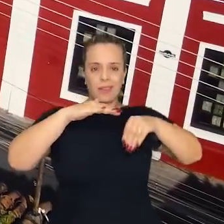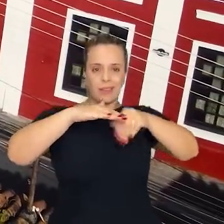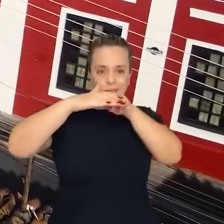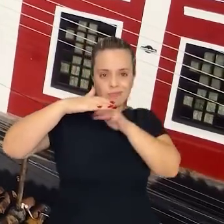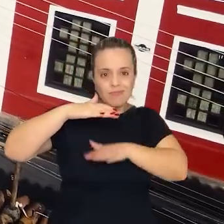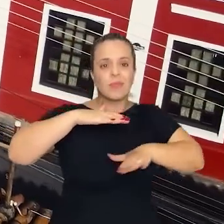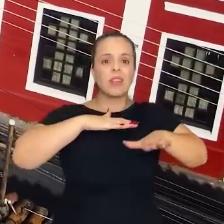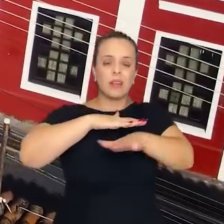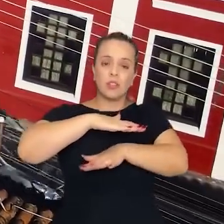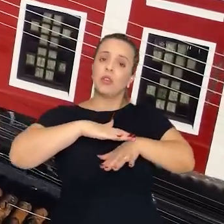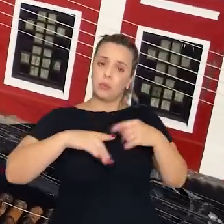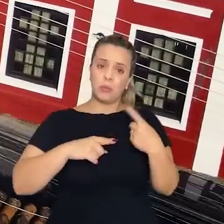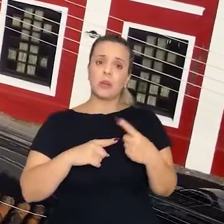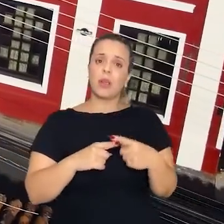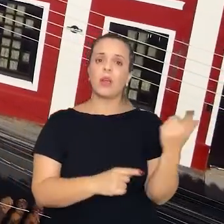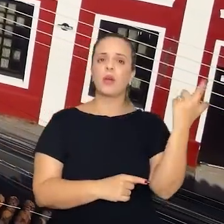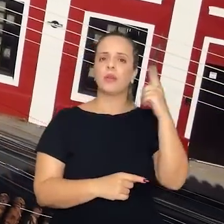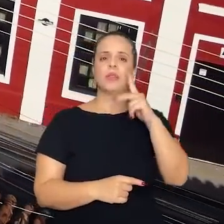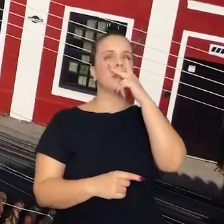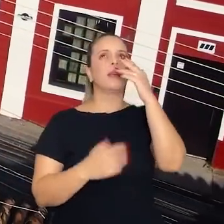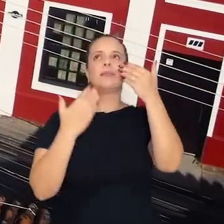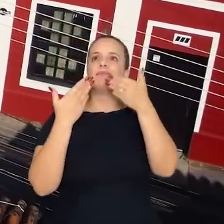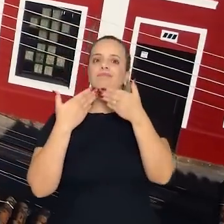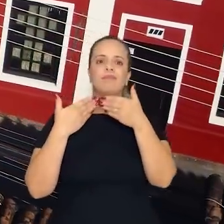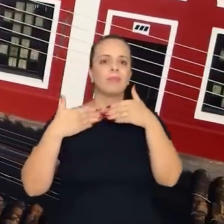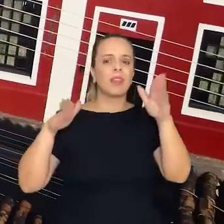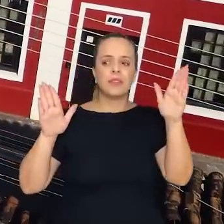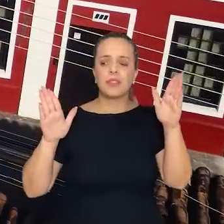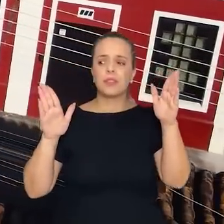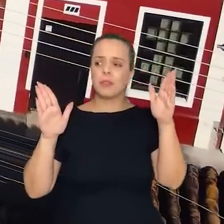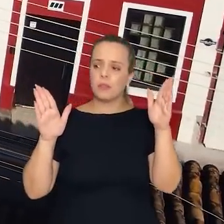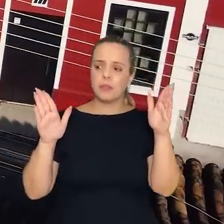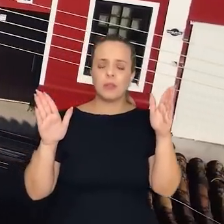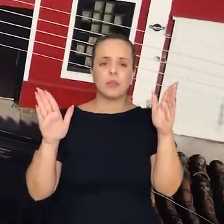Porque só isso já vai abrir a paisagem.